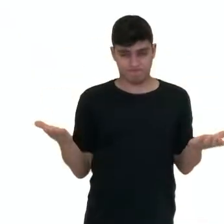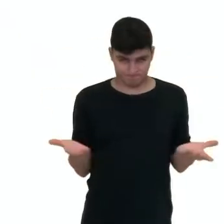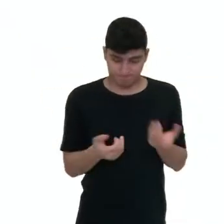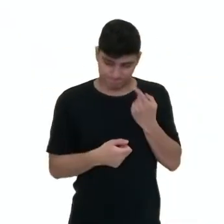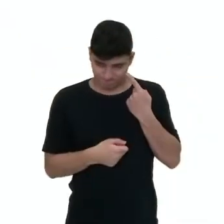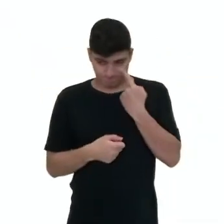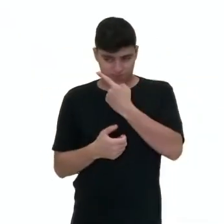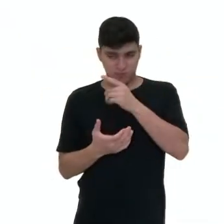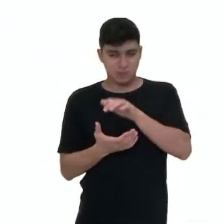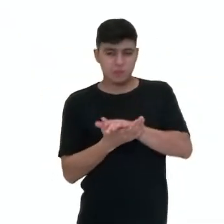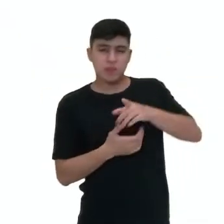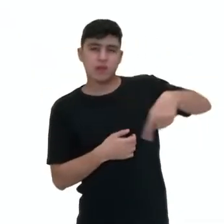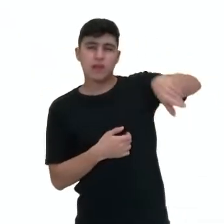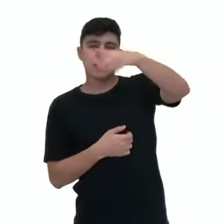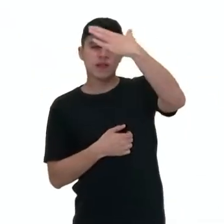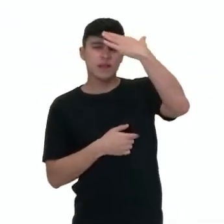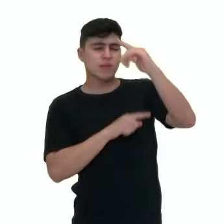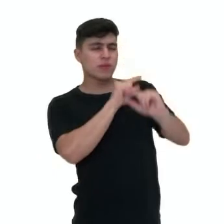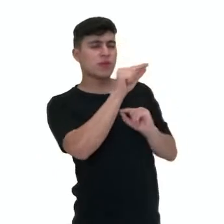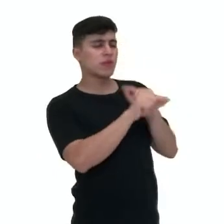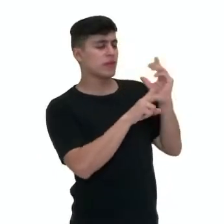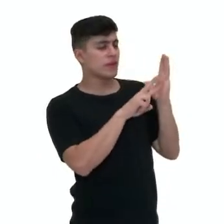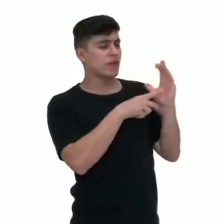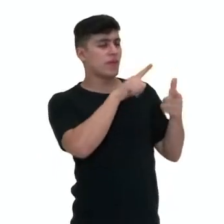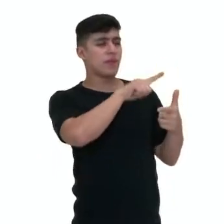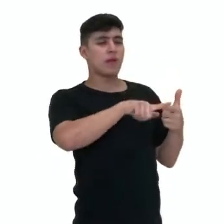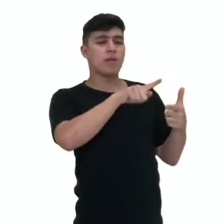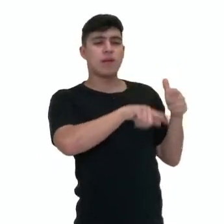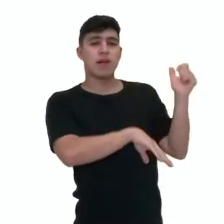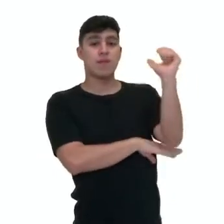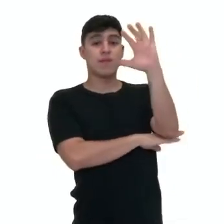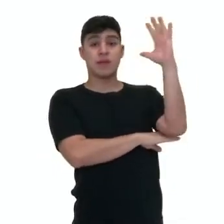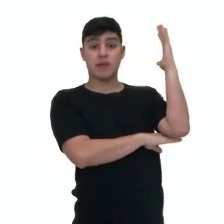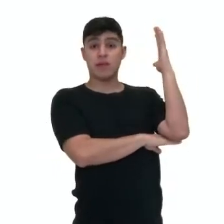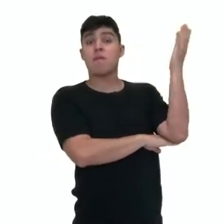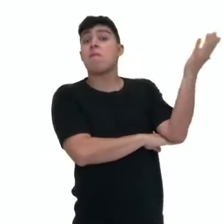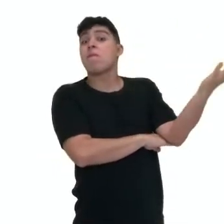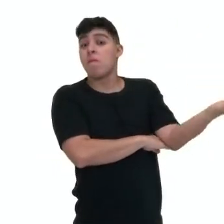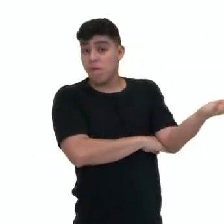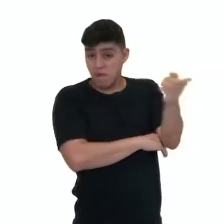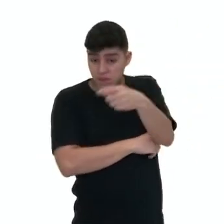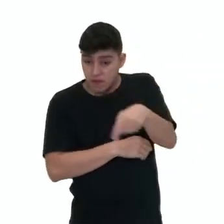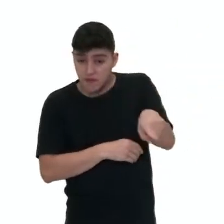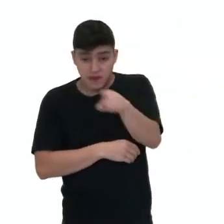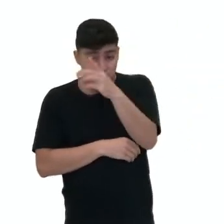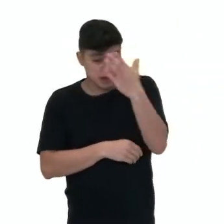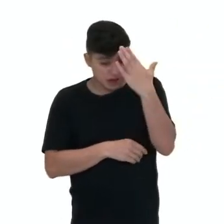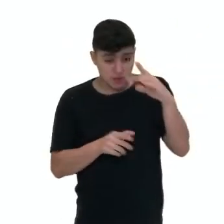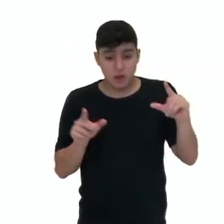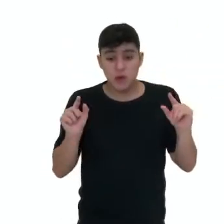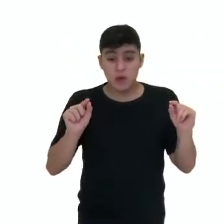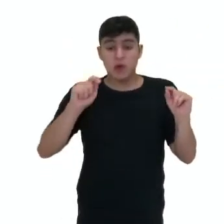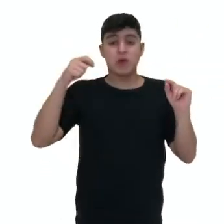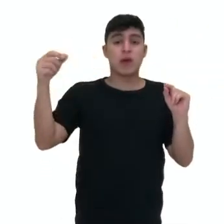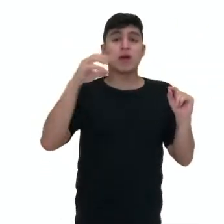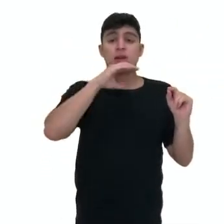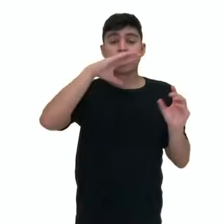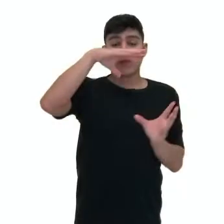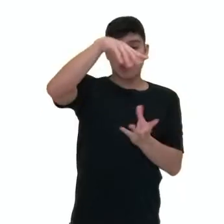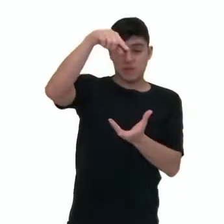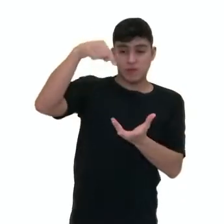você sabe o que são problemas ambientais e o que houve, aliás, o que você sabe sobre o aquecimento global?